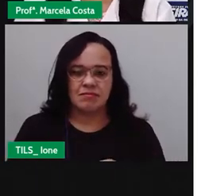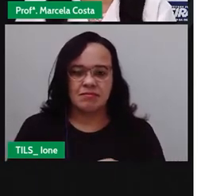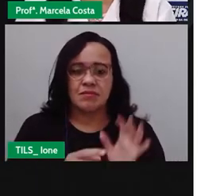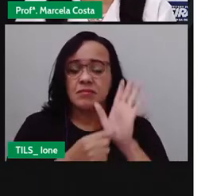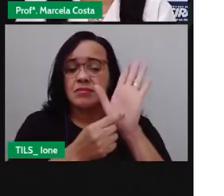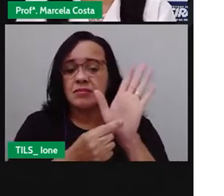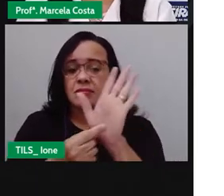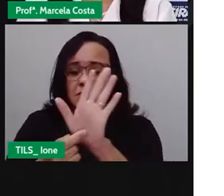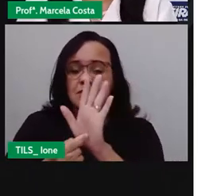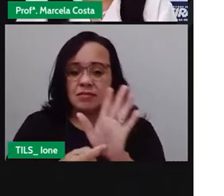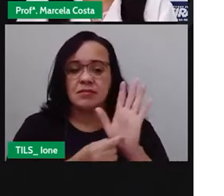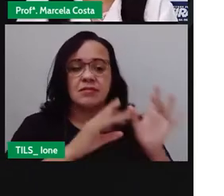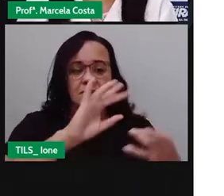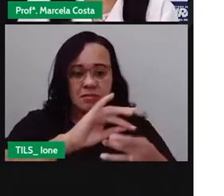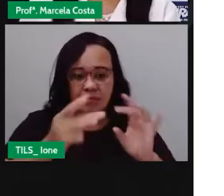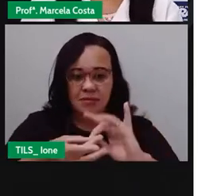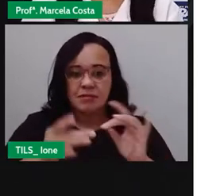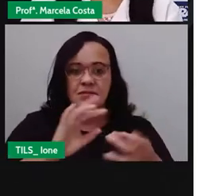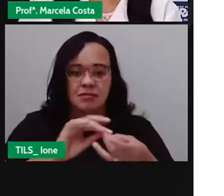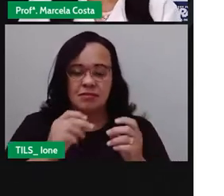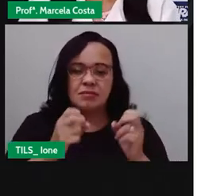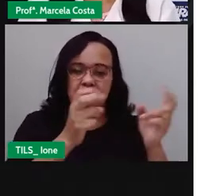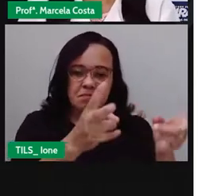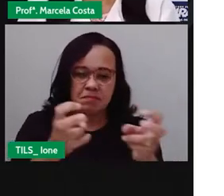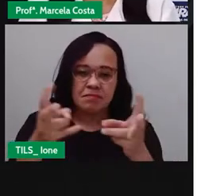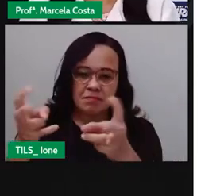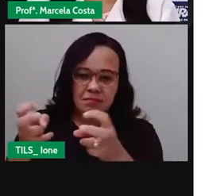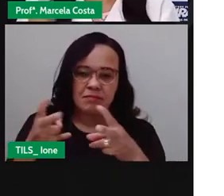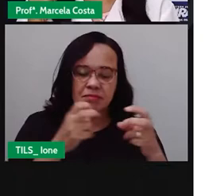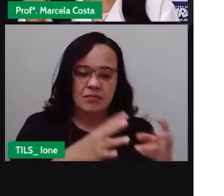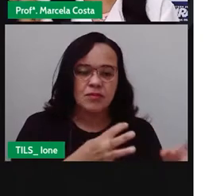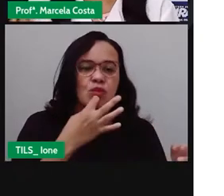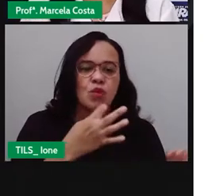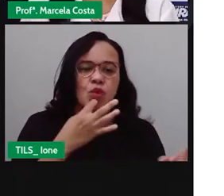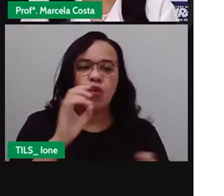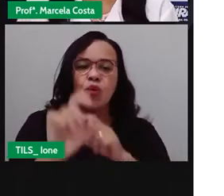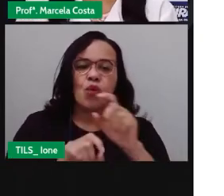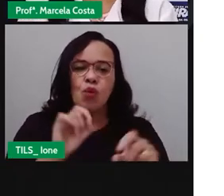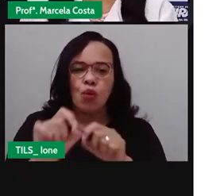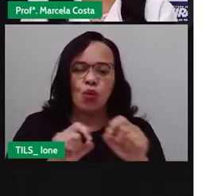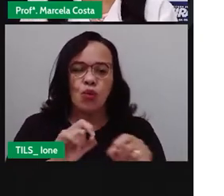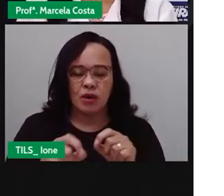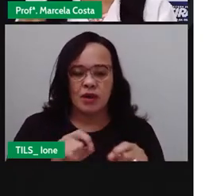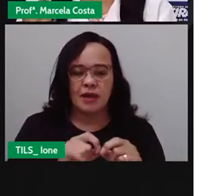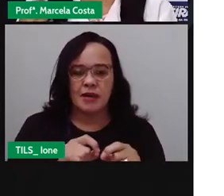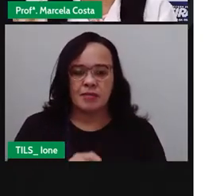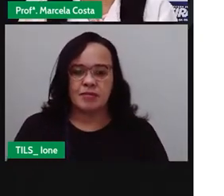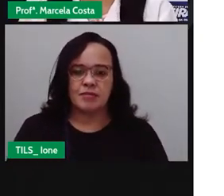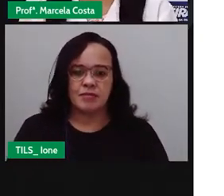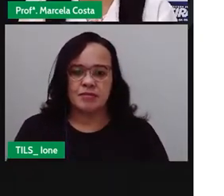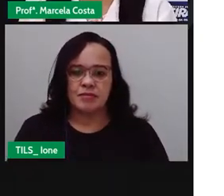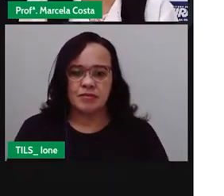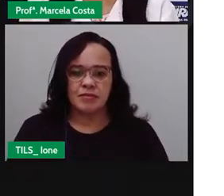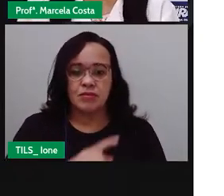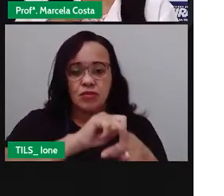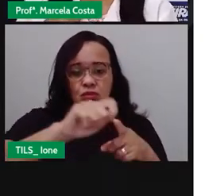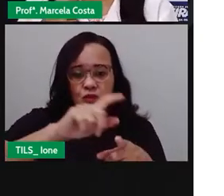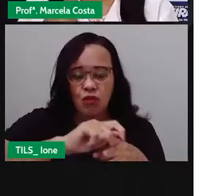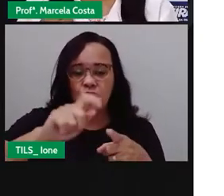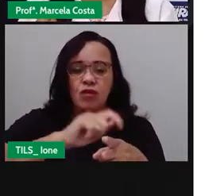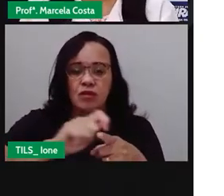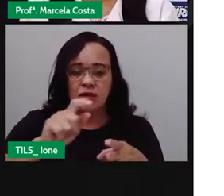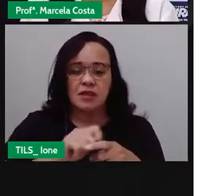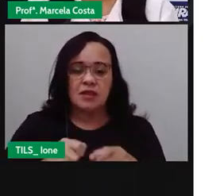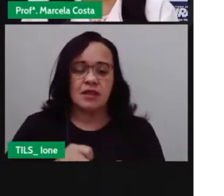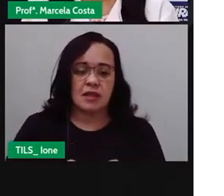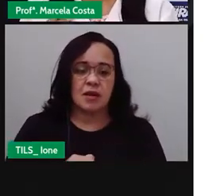além de reconhecer a correspondência dos fonemas, né, dos